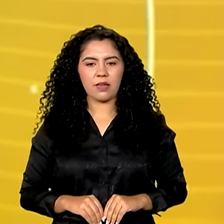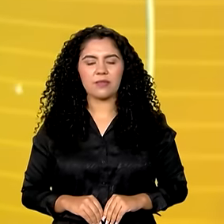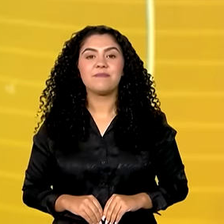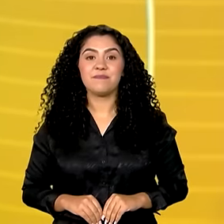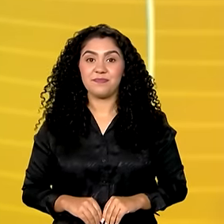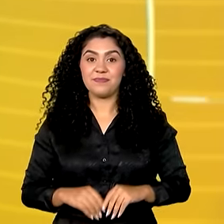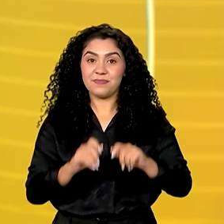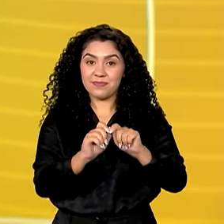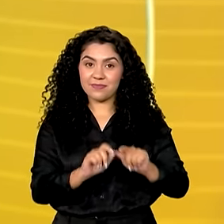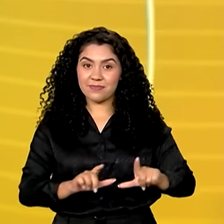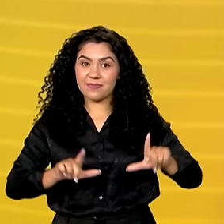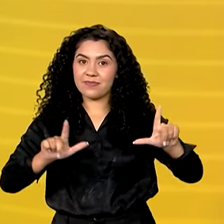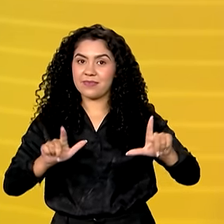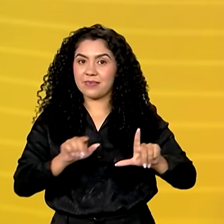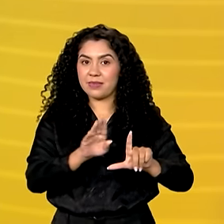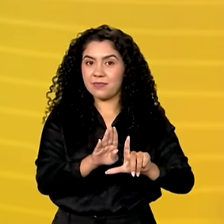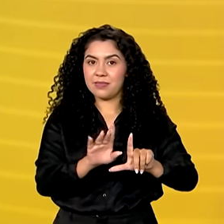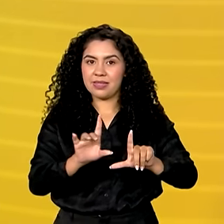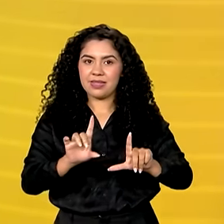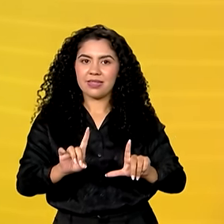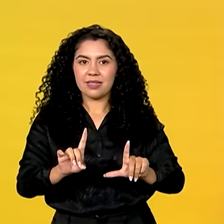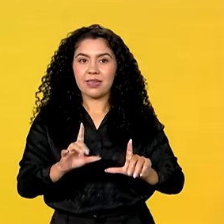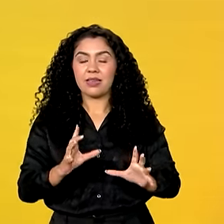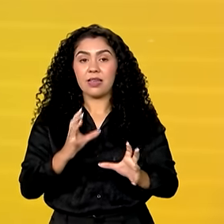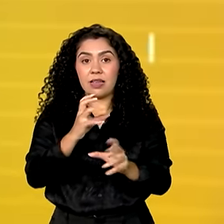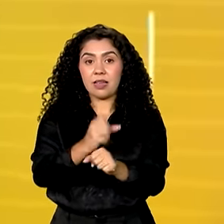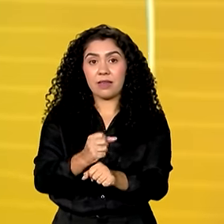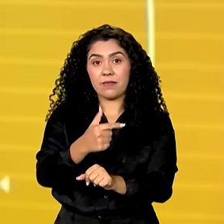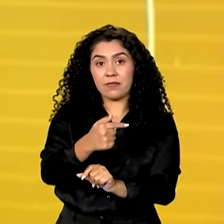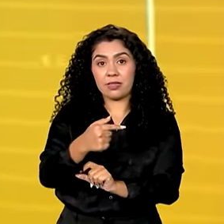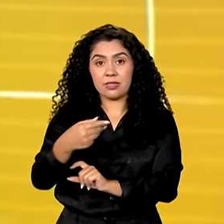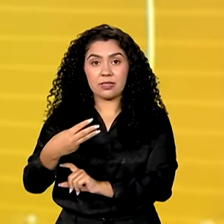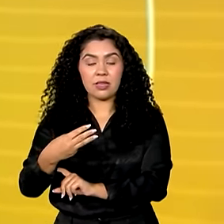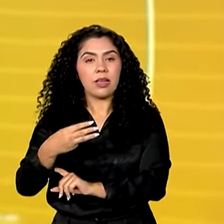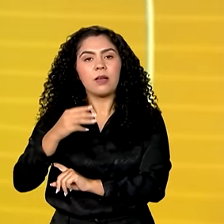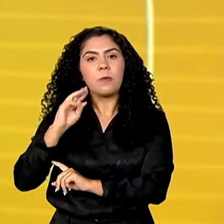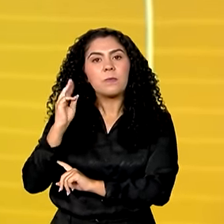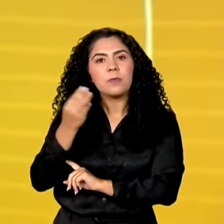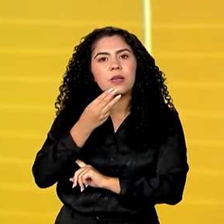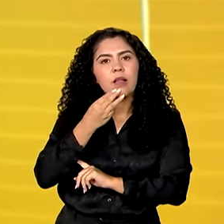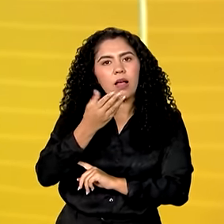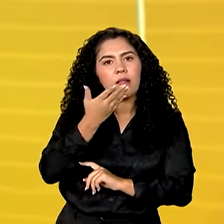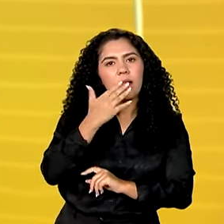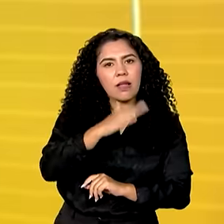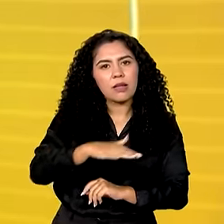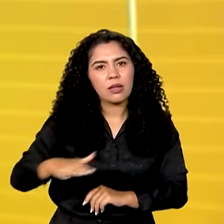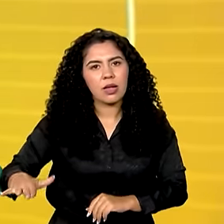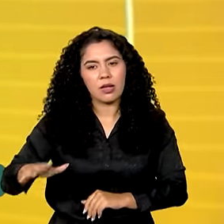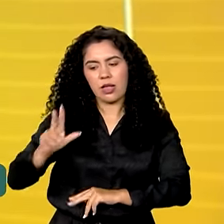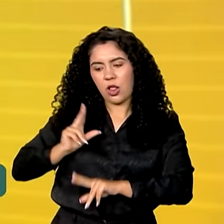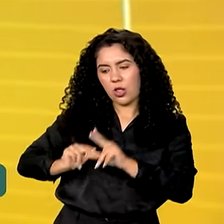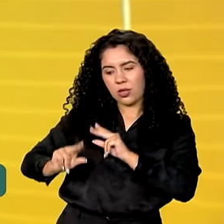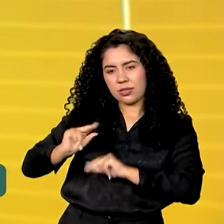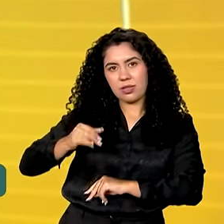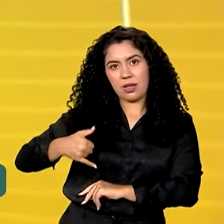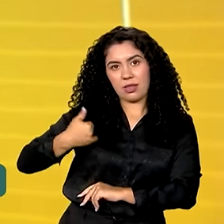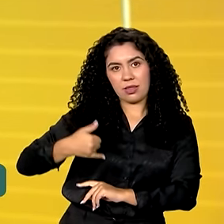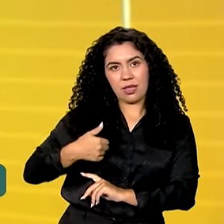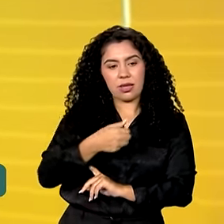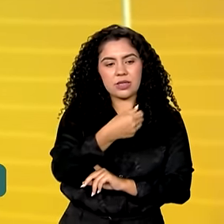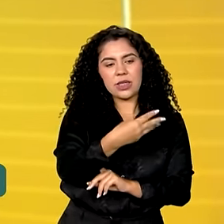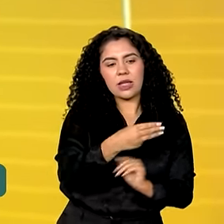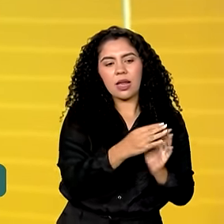De volta com o Brasil em dia, 27 milhões de crianças e adolescentes de 3 a 14 anos vão ter mais